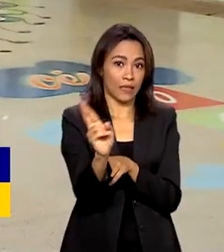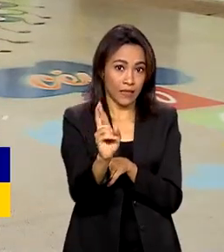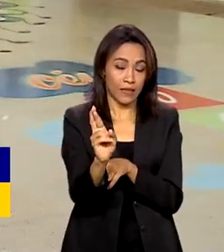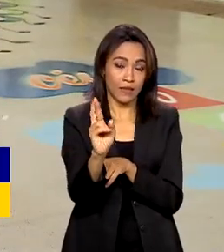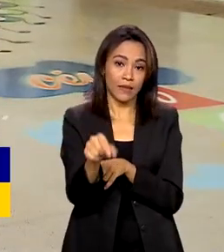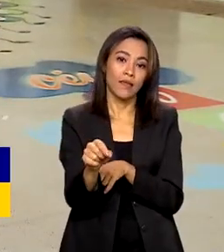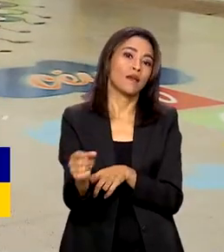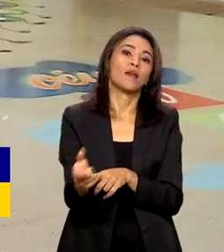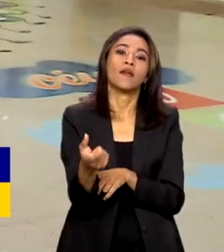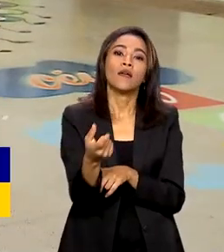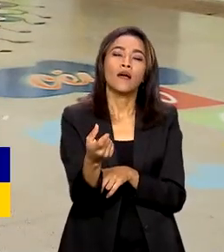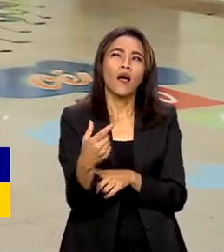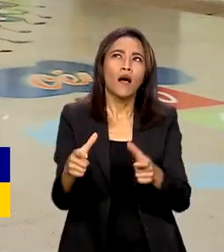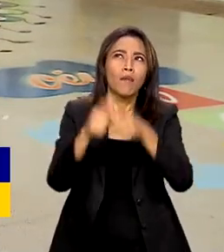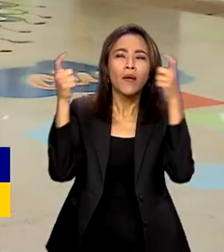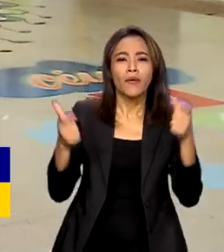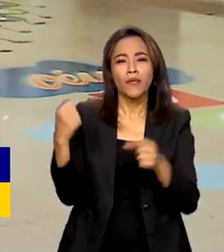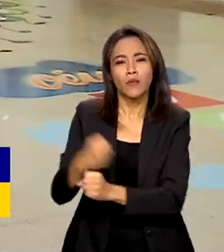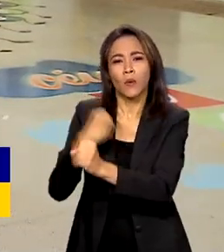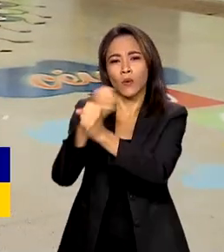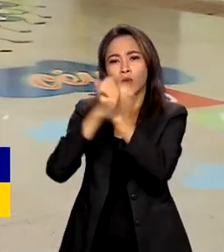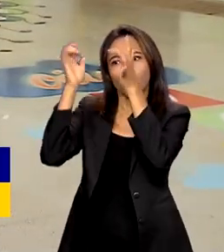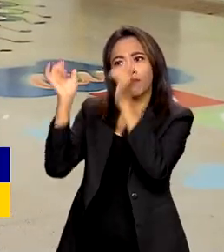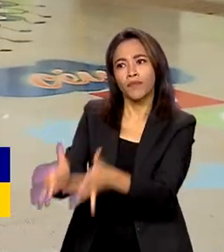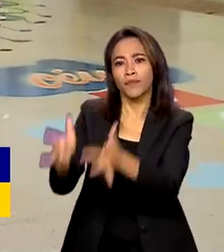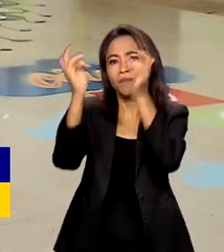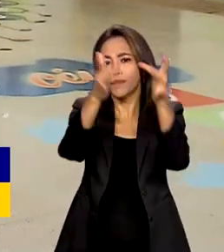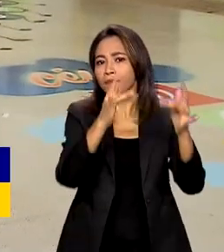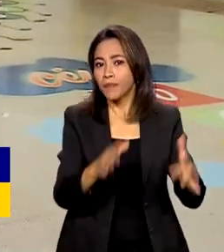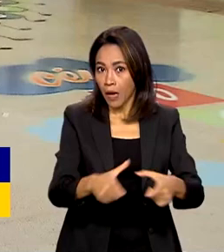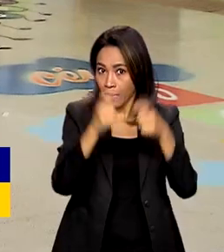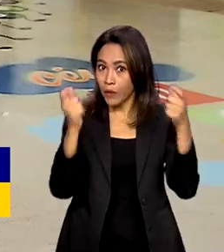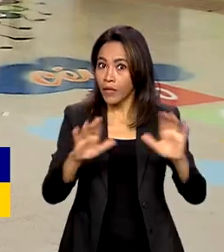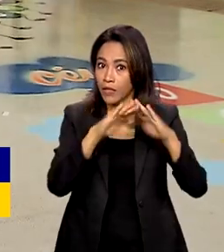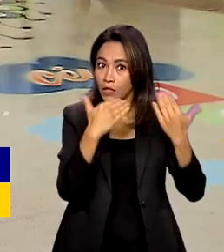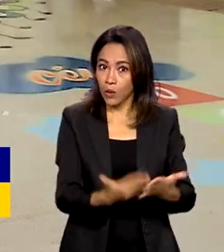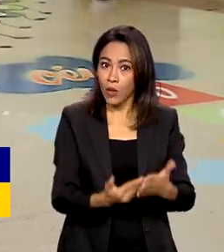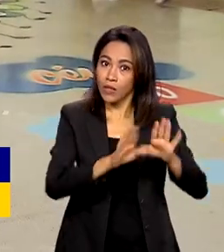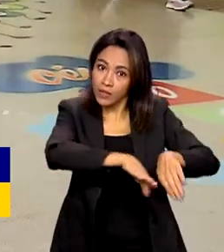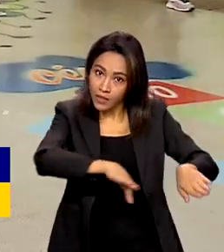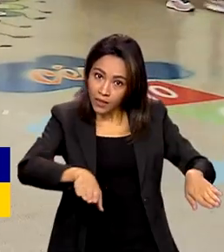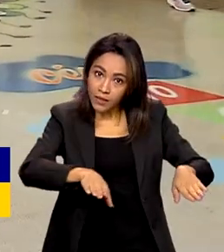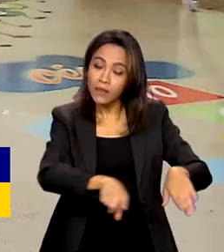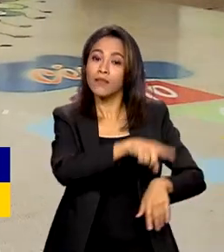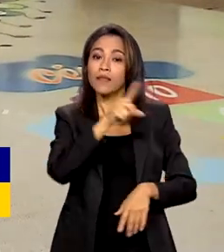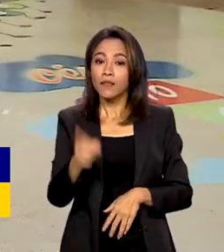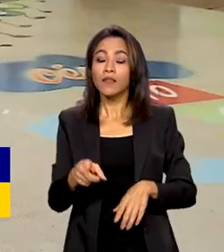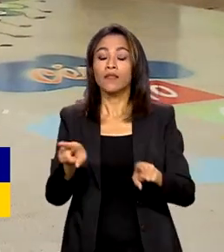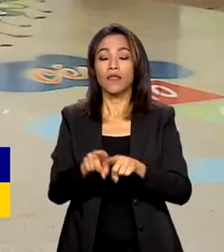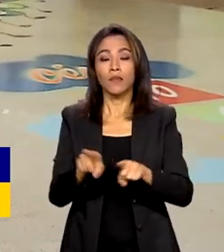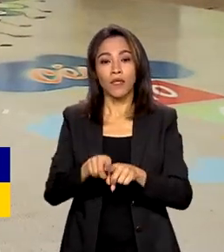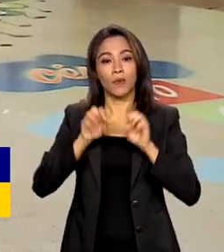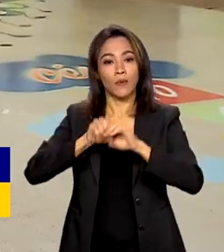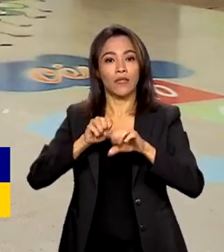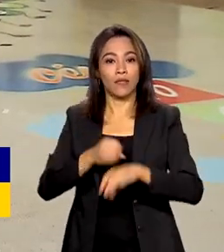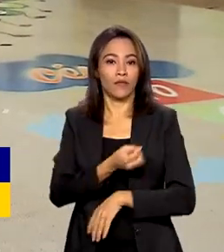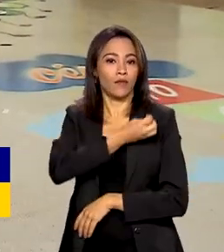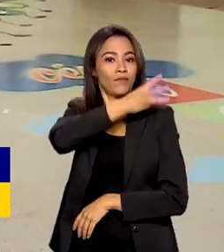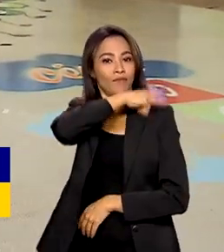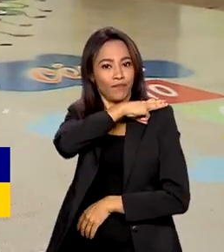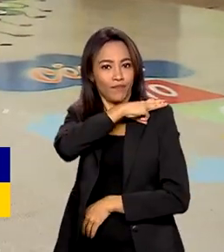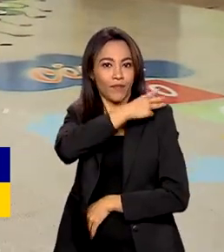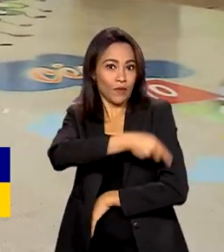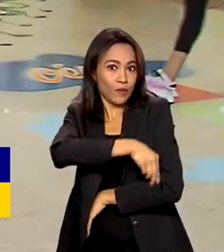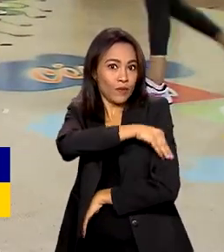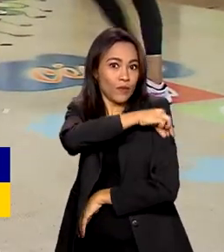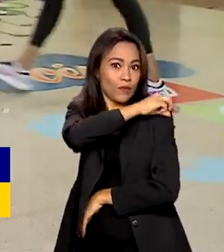A maior parte das construções inacabadas é de escolas, da educação infantil e do ensino fundamental. A ideia é que